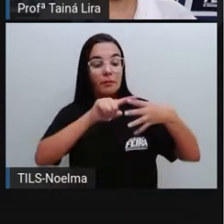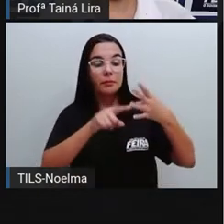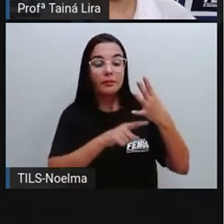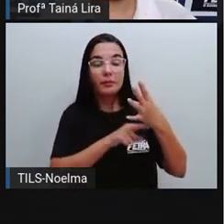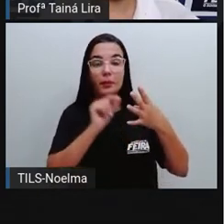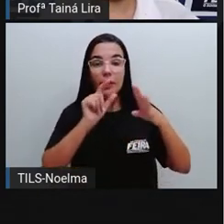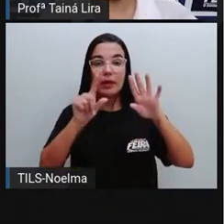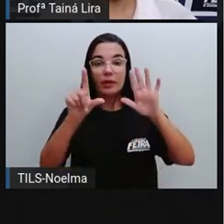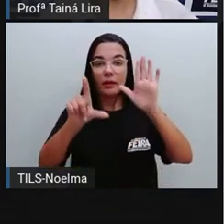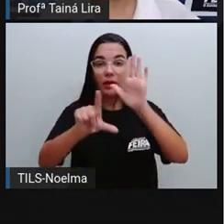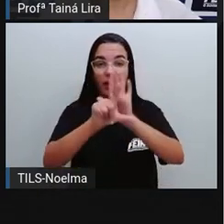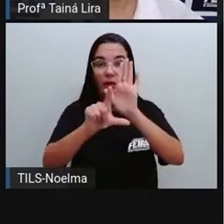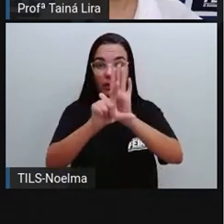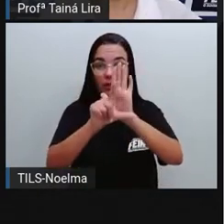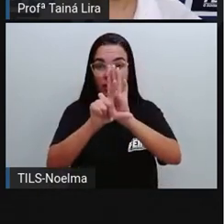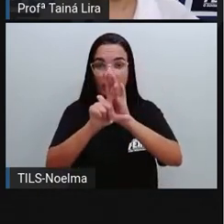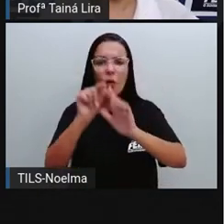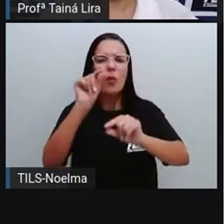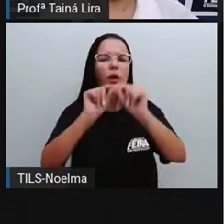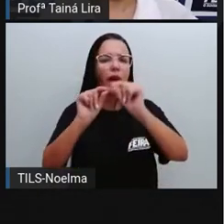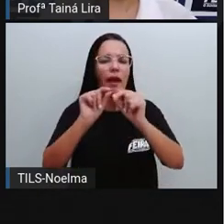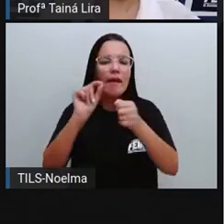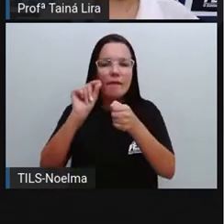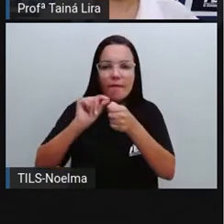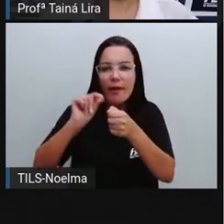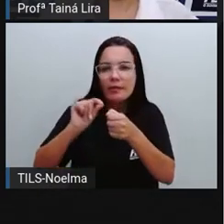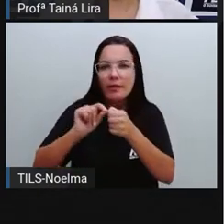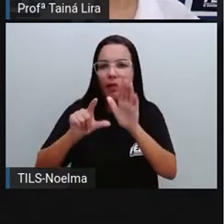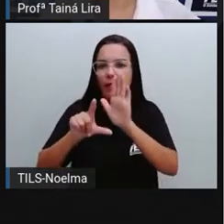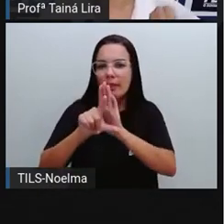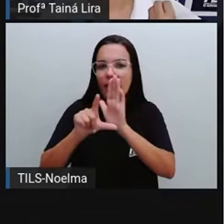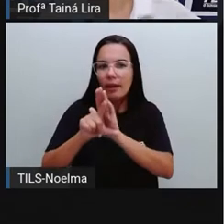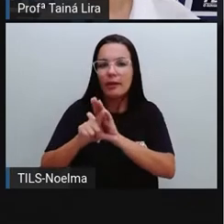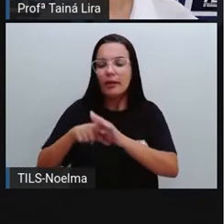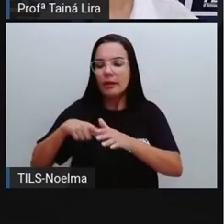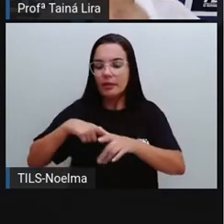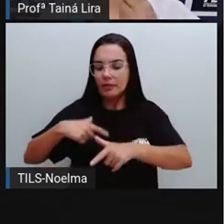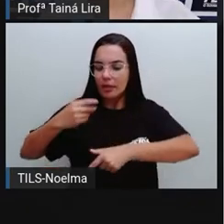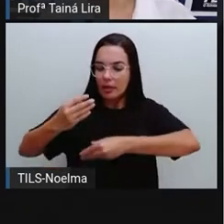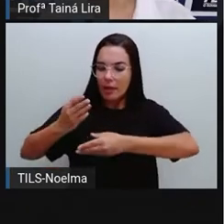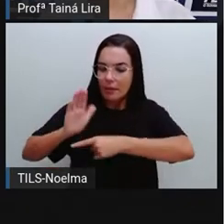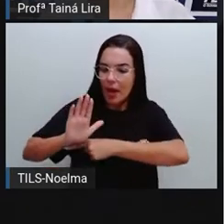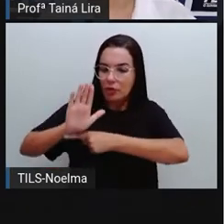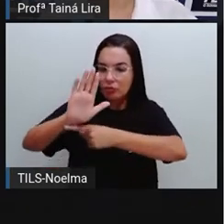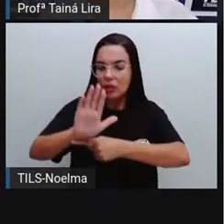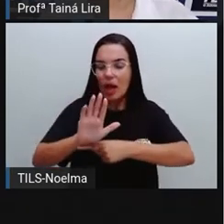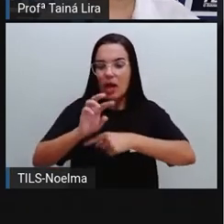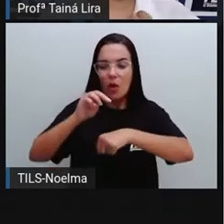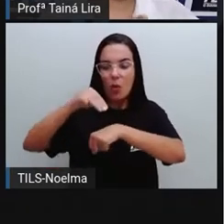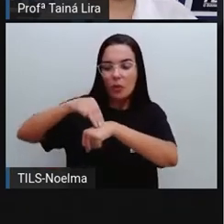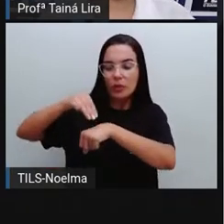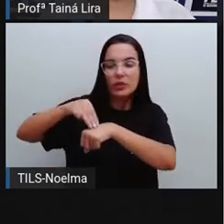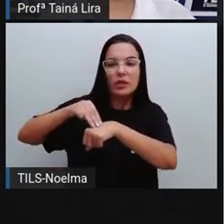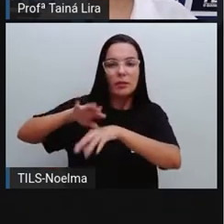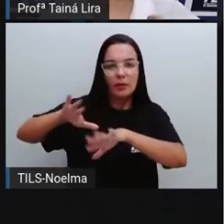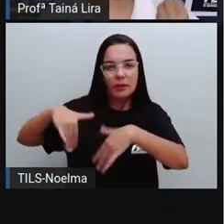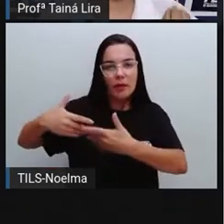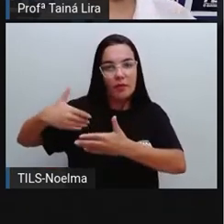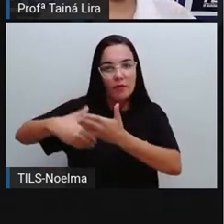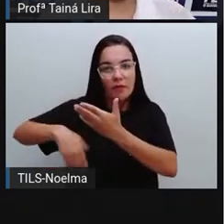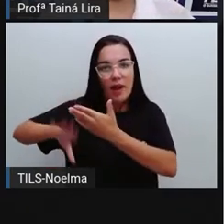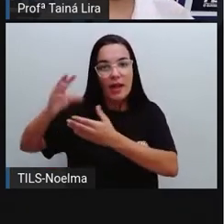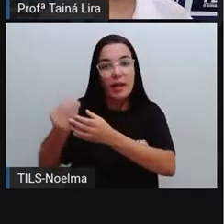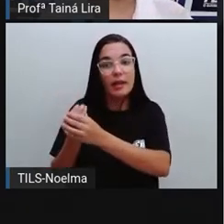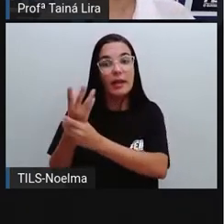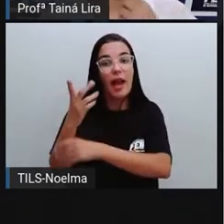Funções legislativas, ó. Elaborar leis que regem o município. Então, os vereadores vão elaborar, né, é uma função